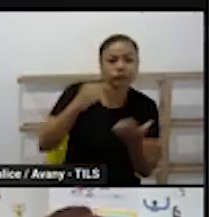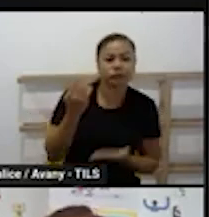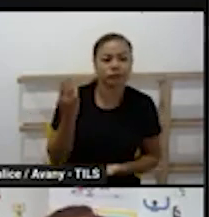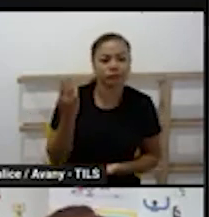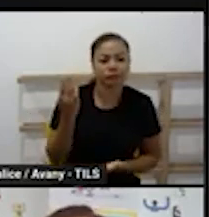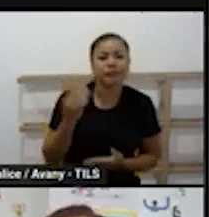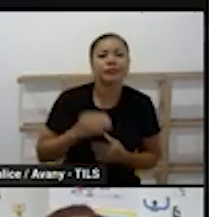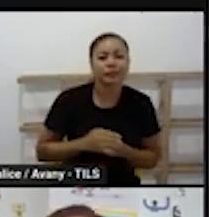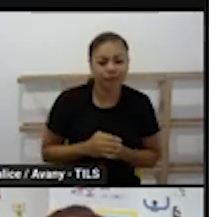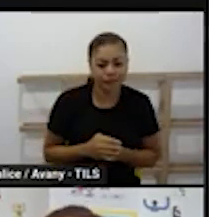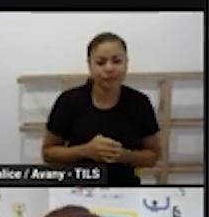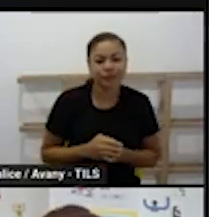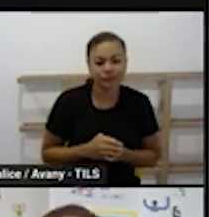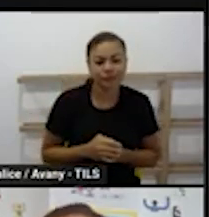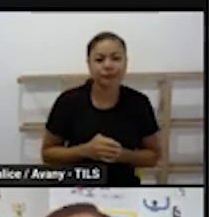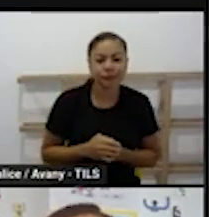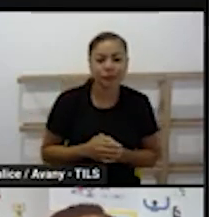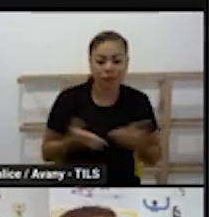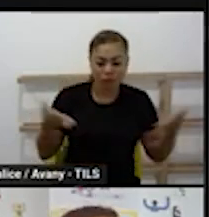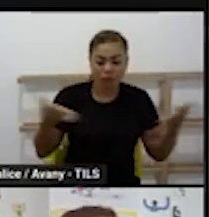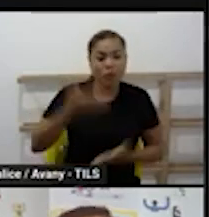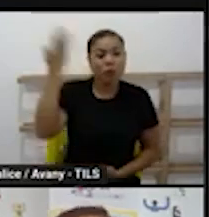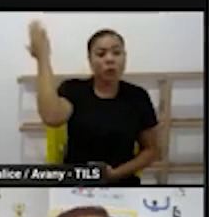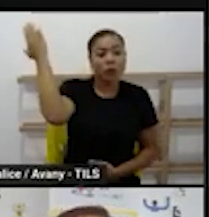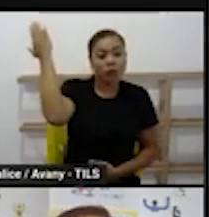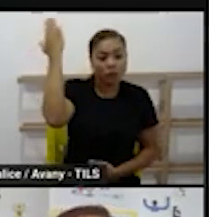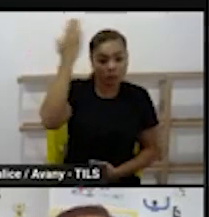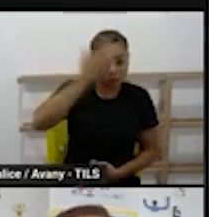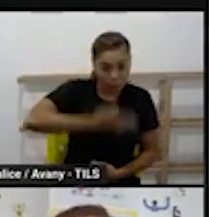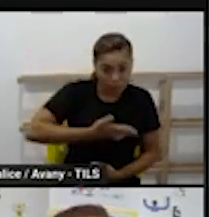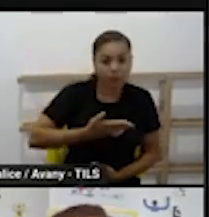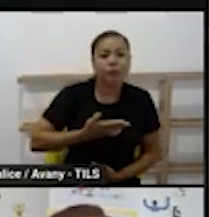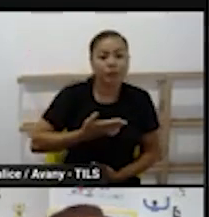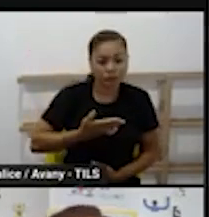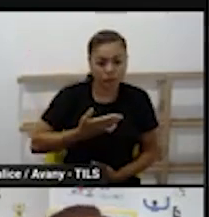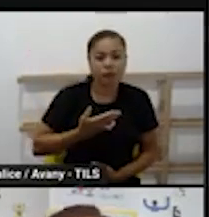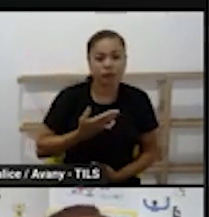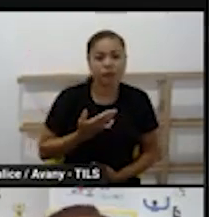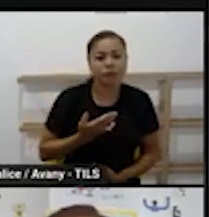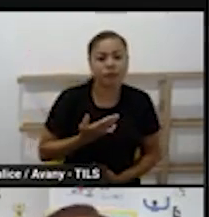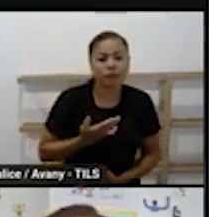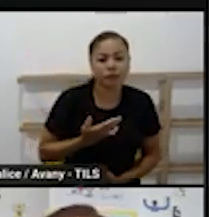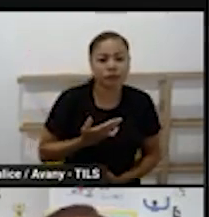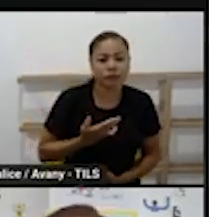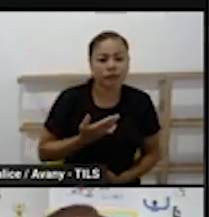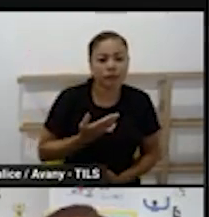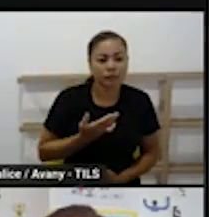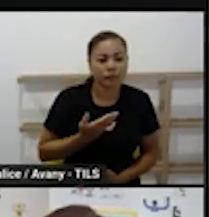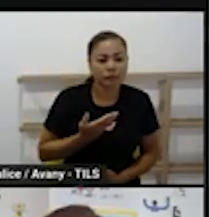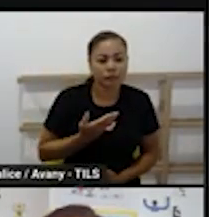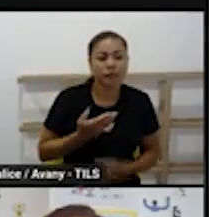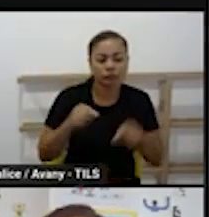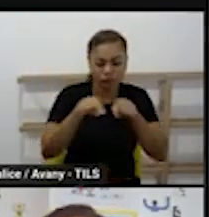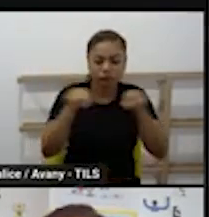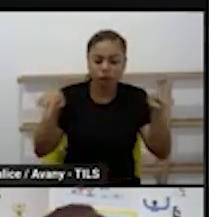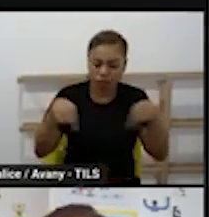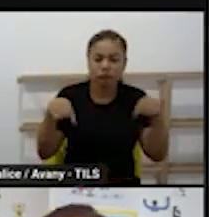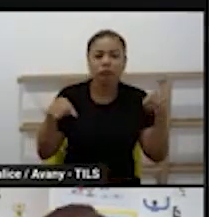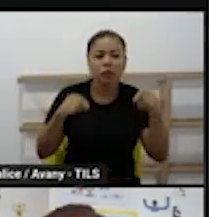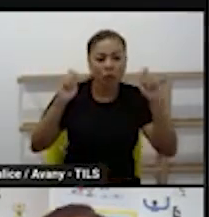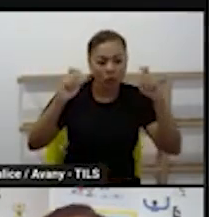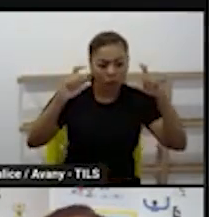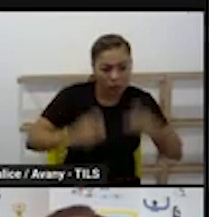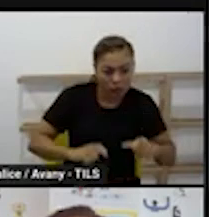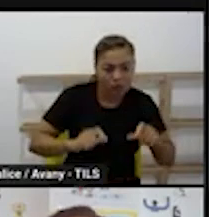já garantia, desde as diretrizes, que todo o currículo da educação infantil poderia ser pautado nos campos de experiência. Então, nós temos a